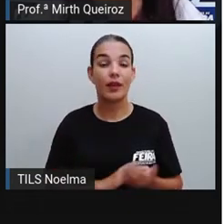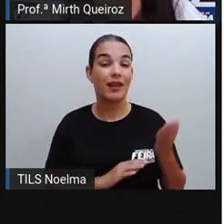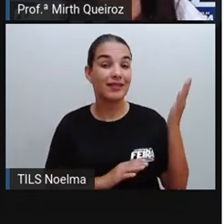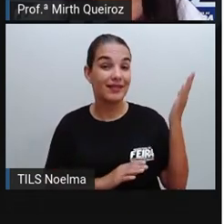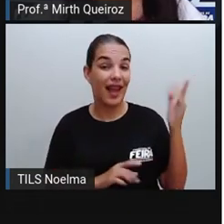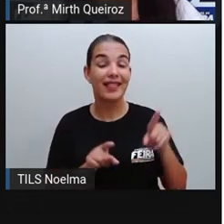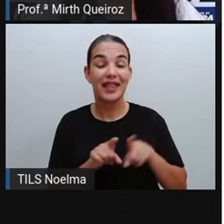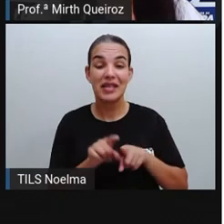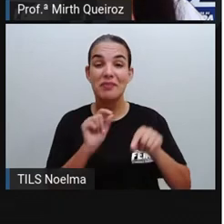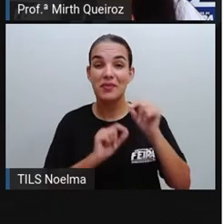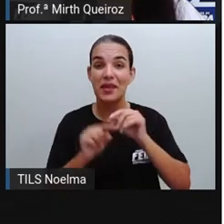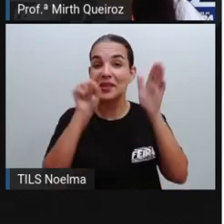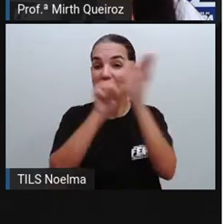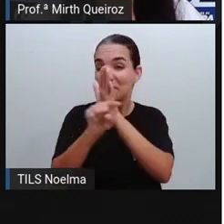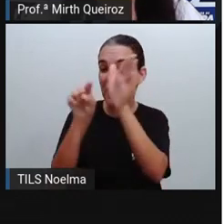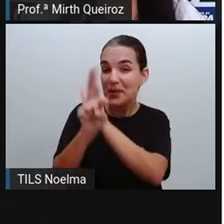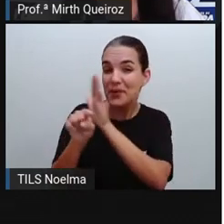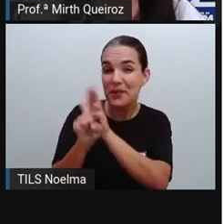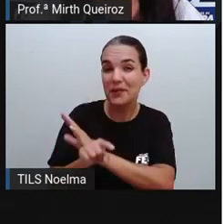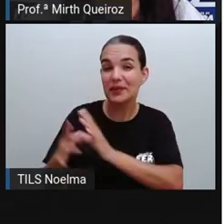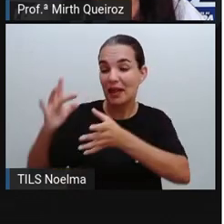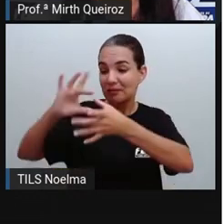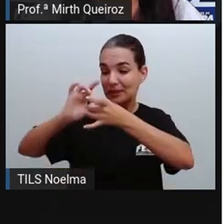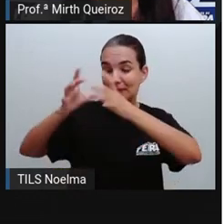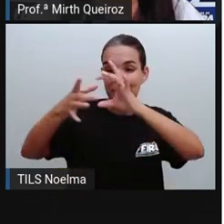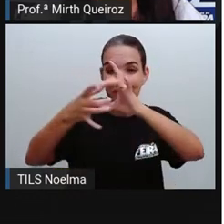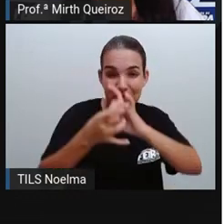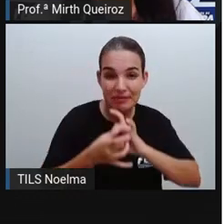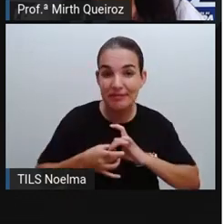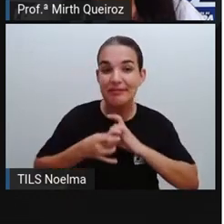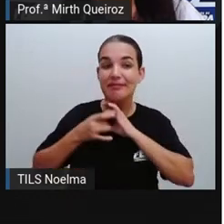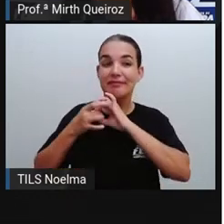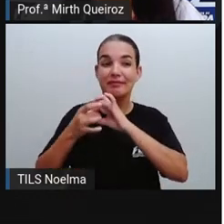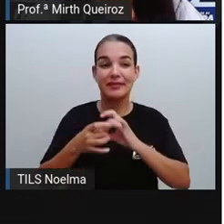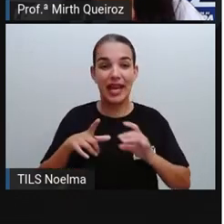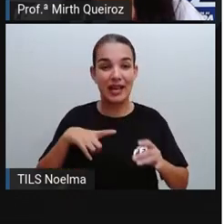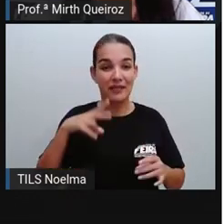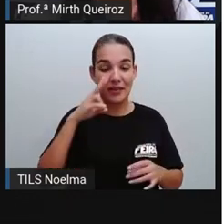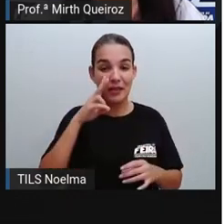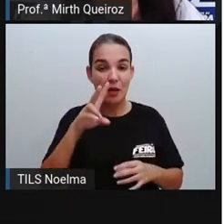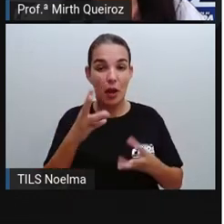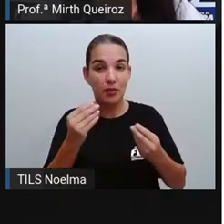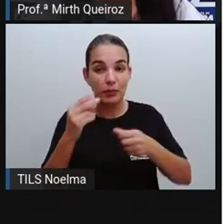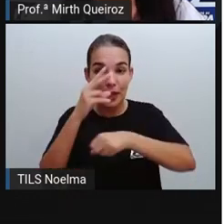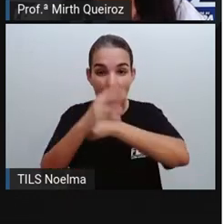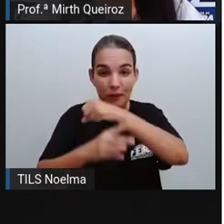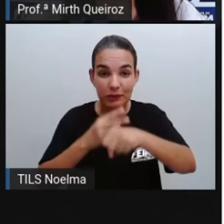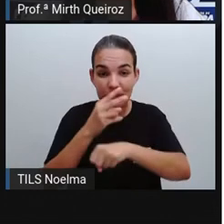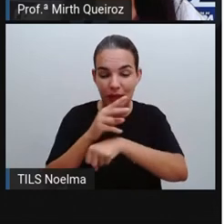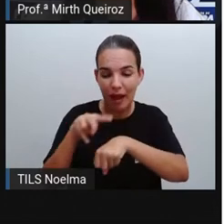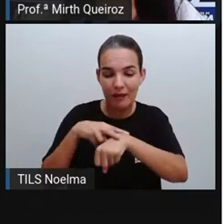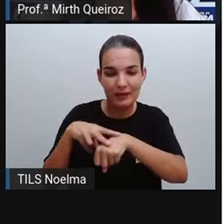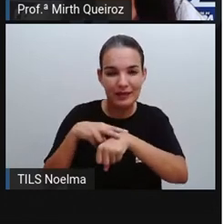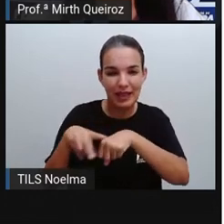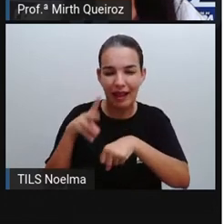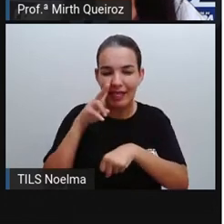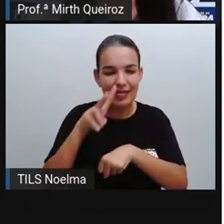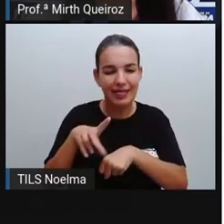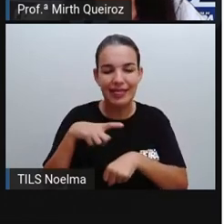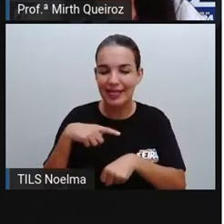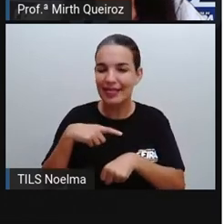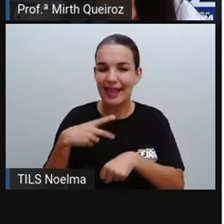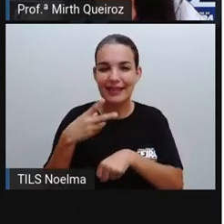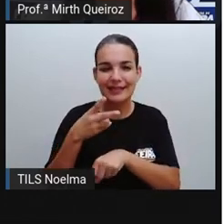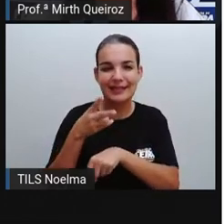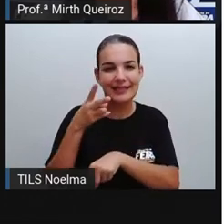Tem o quiz interativo, que a gente vê muito aí quando a gente está acessando a internet, né? Quando a gente